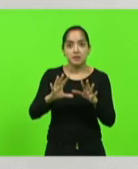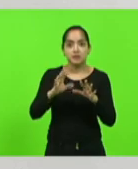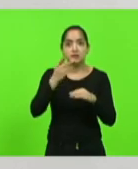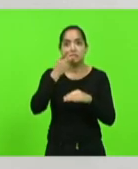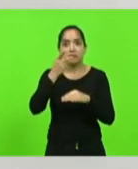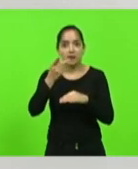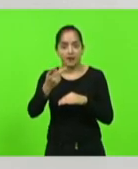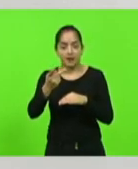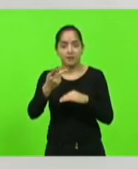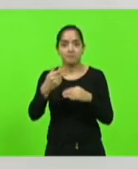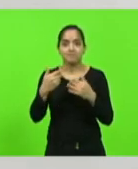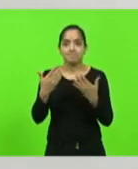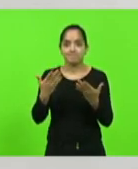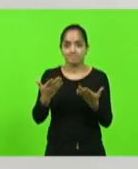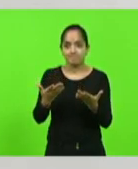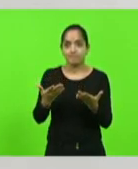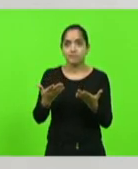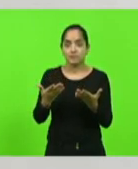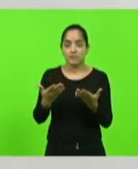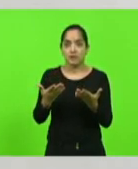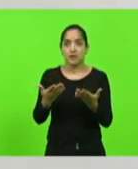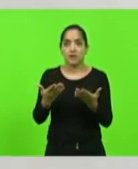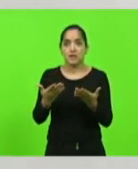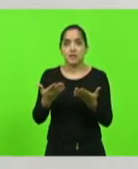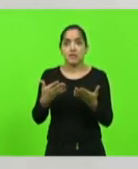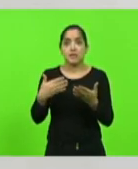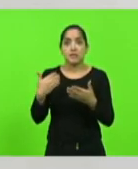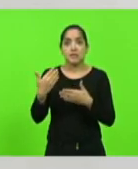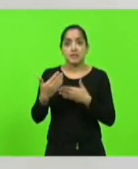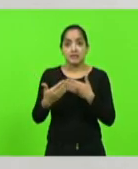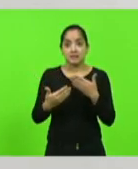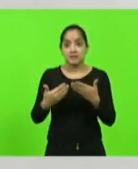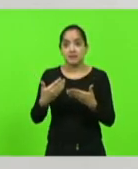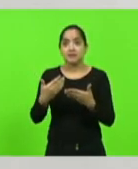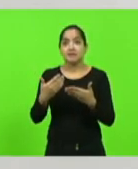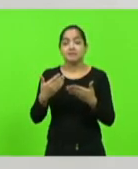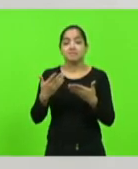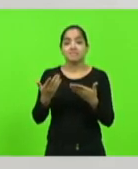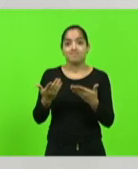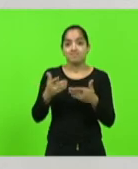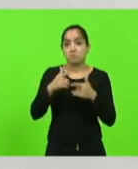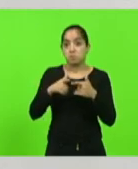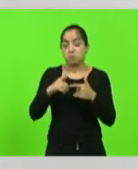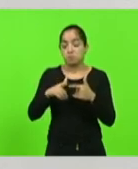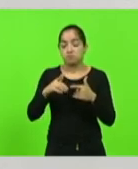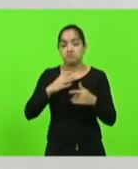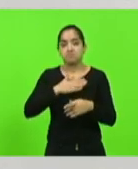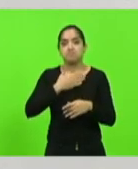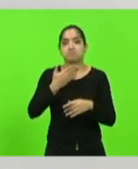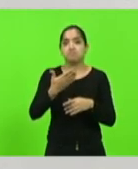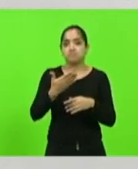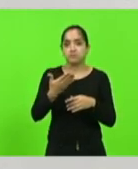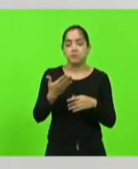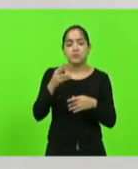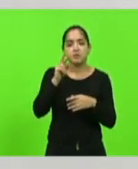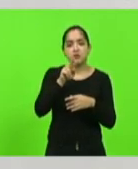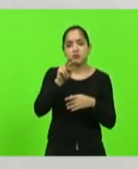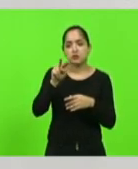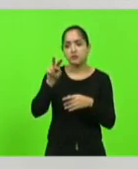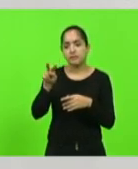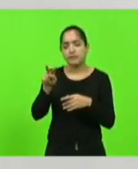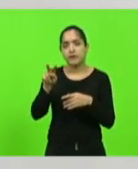Então, realmente é algo que tem nos causado muito espanto. E a gente vê, muitas vezes,